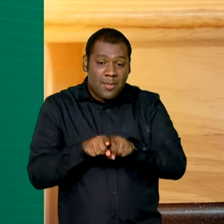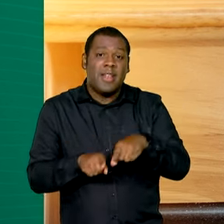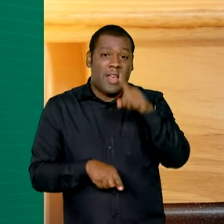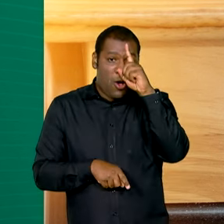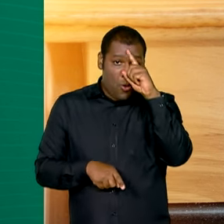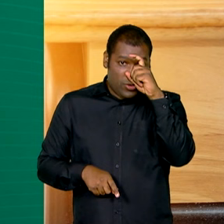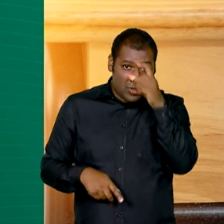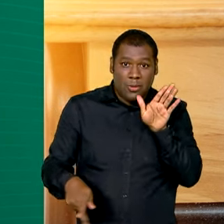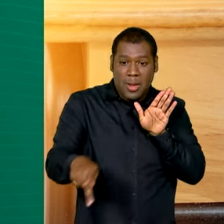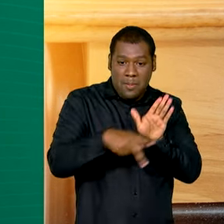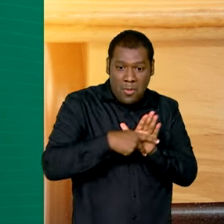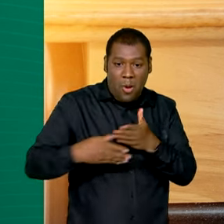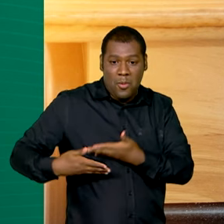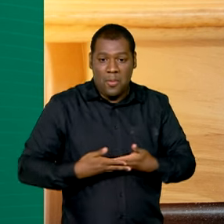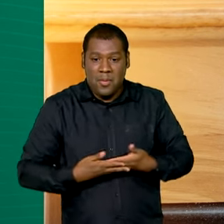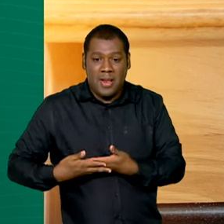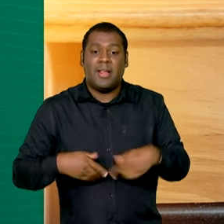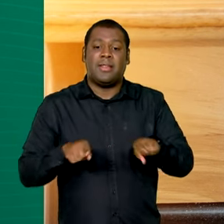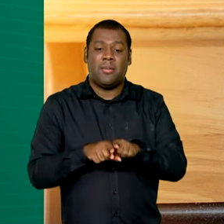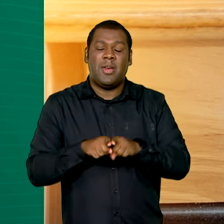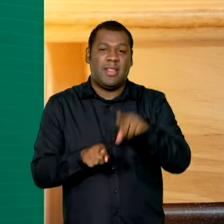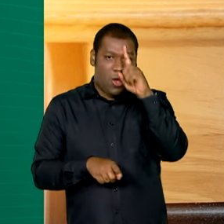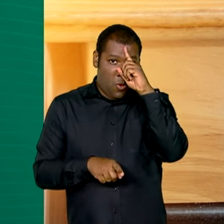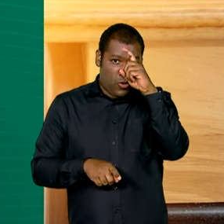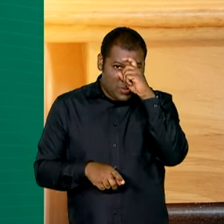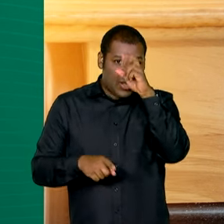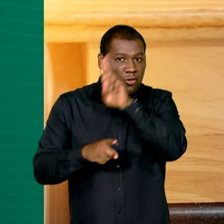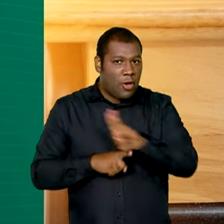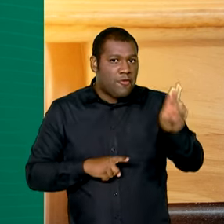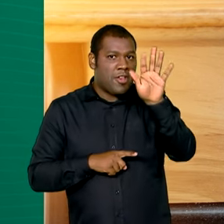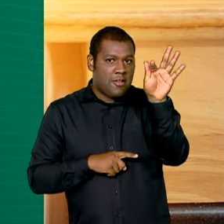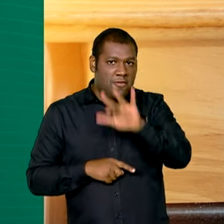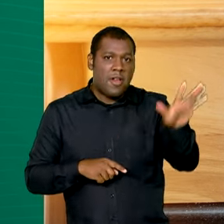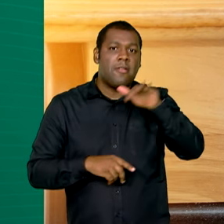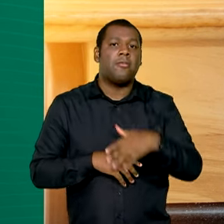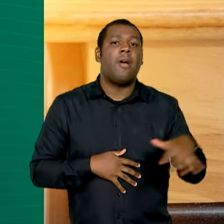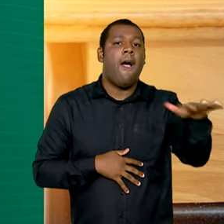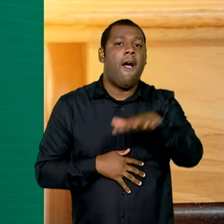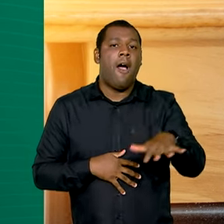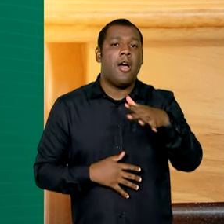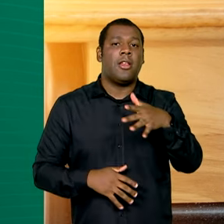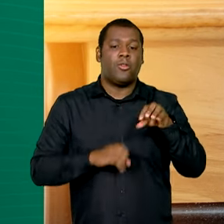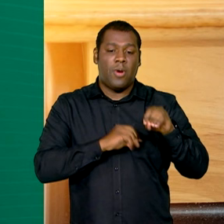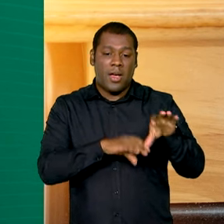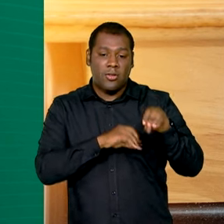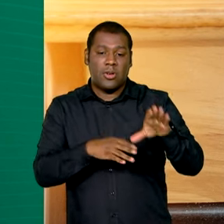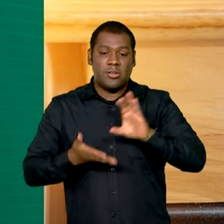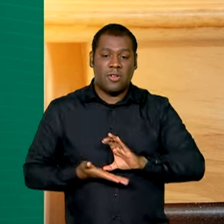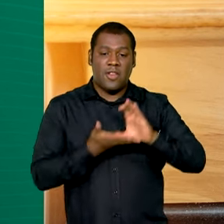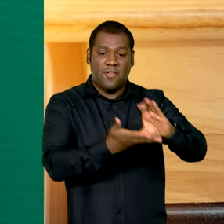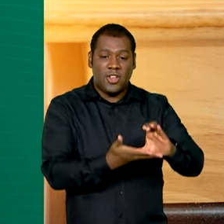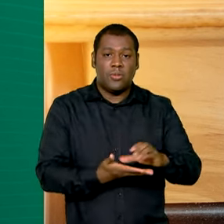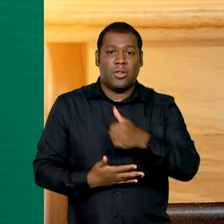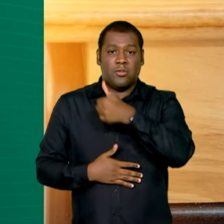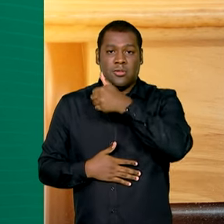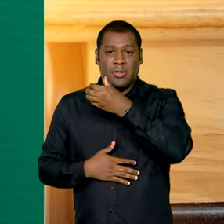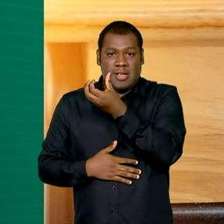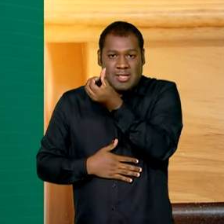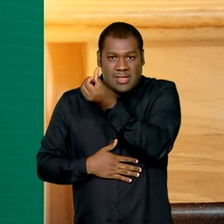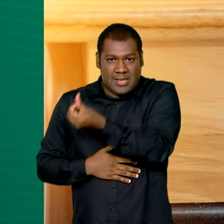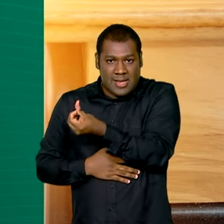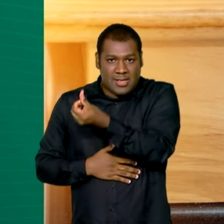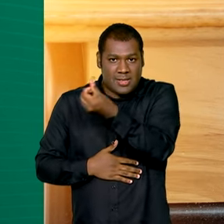especializada e hospitais universitários federais. E na educação, serão investidos 668 milhões